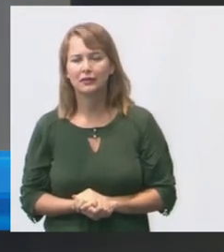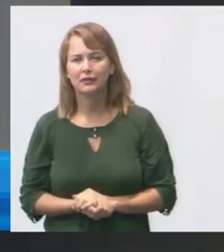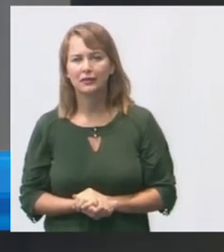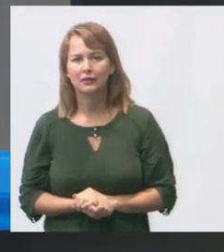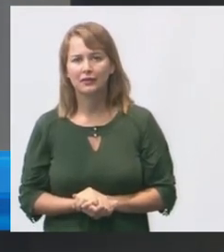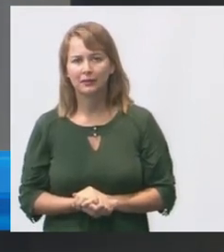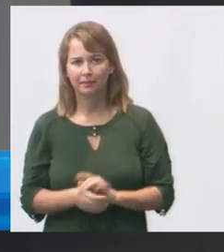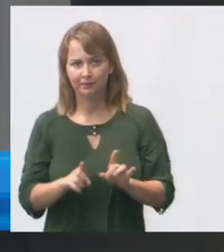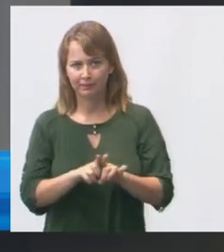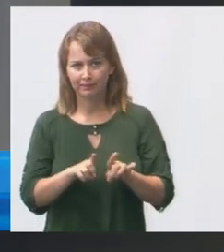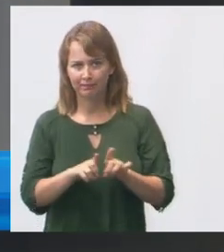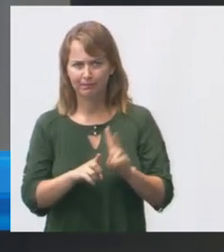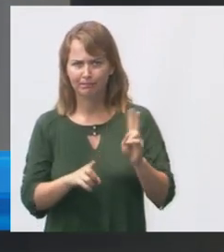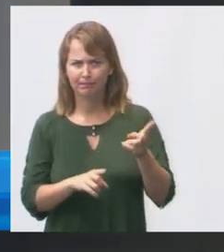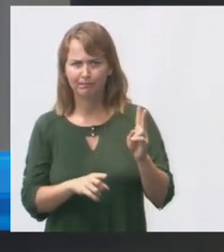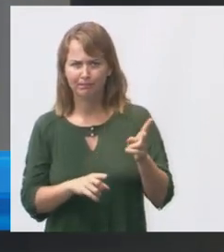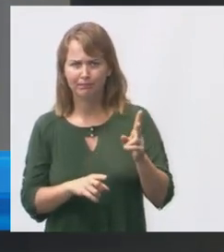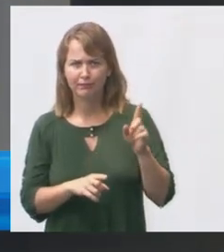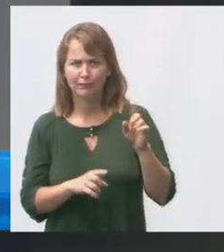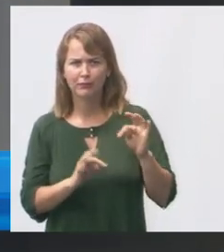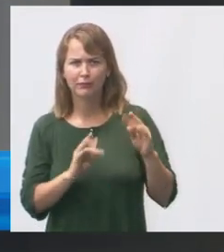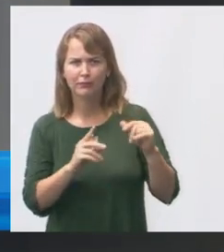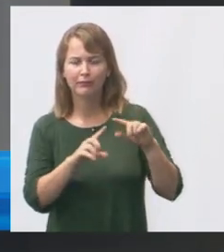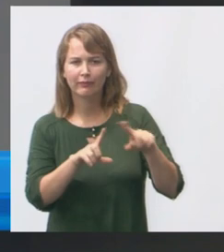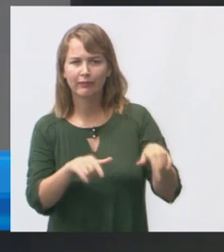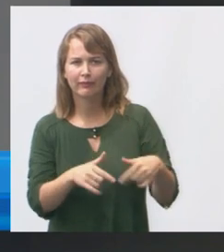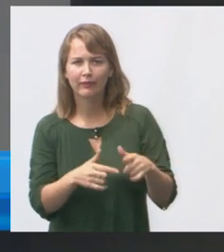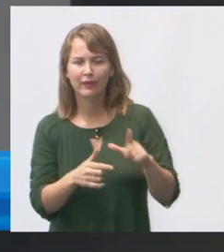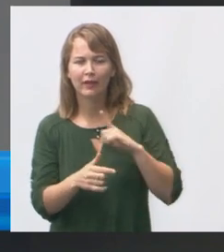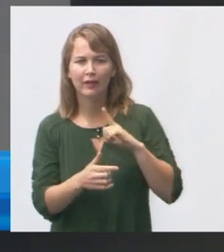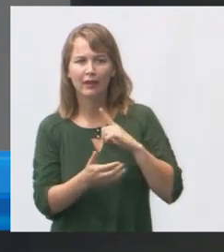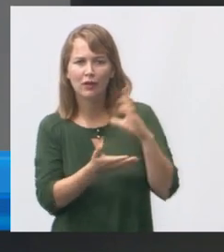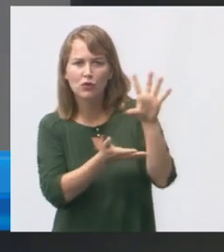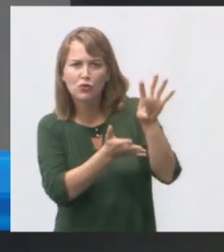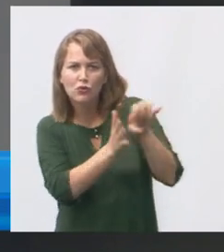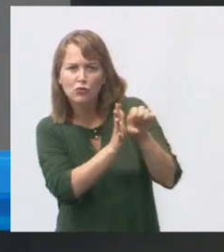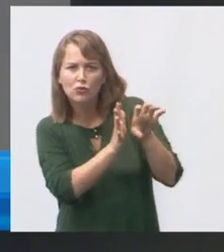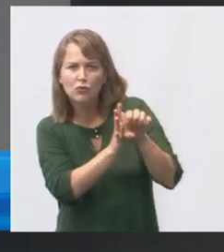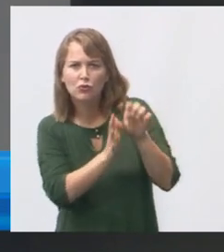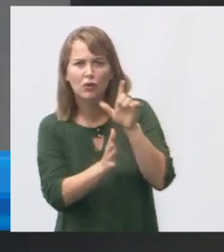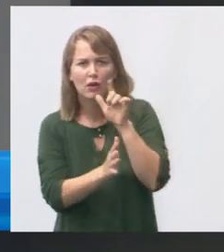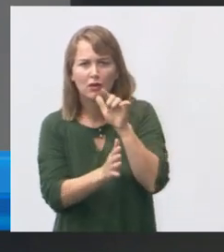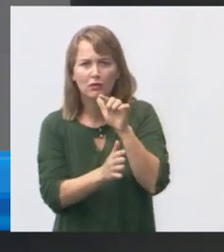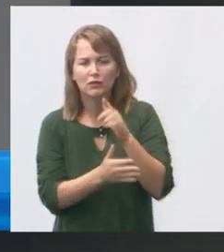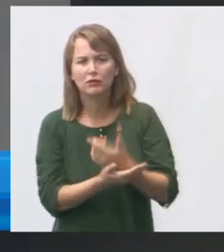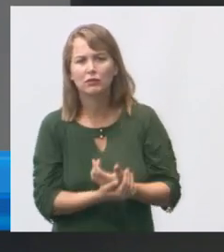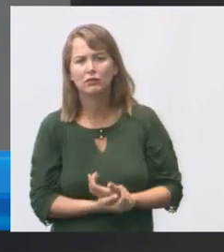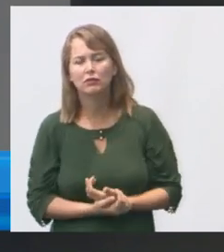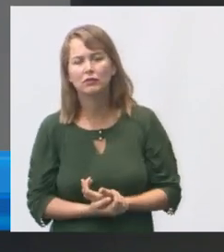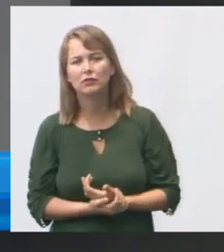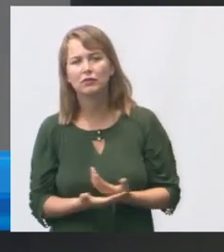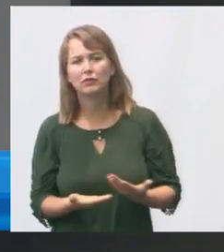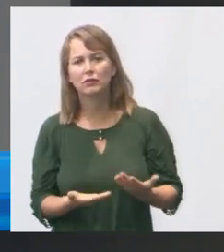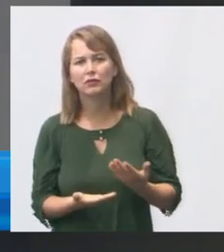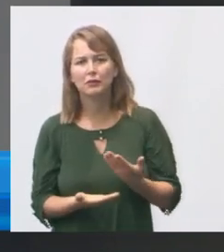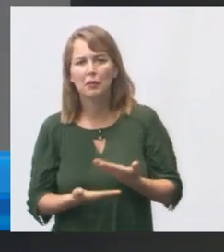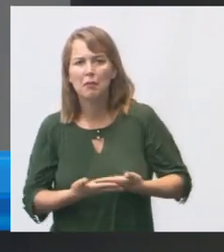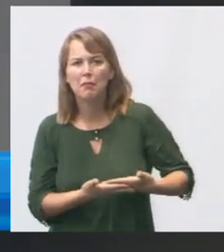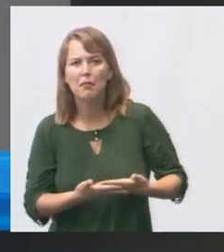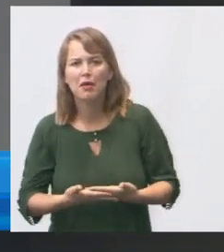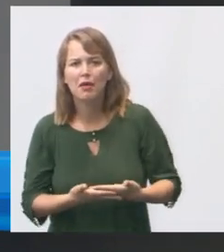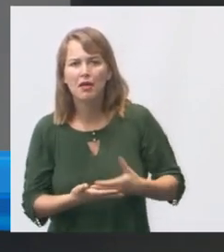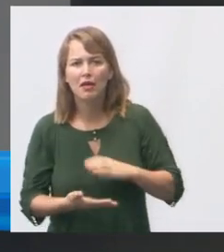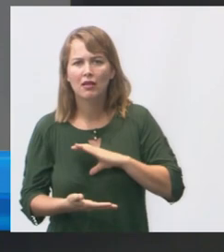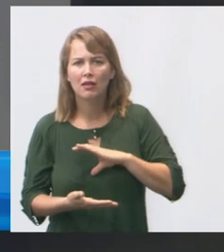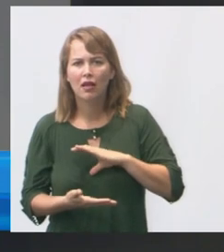aqui também a mesma coisa todas as salas tem filtração isso aqui então para para bebês porque semeia é